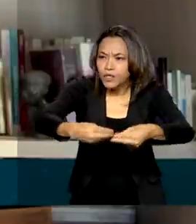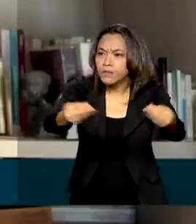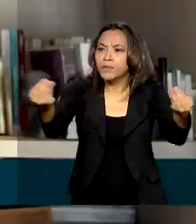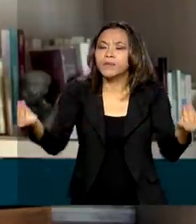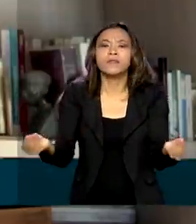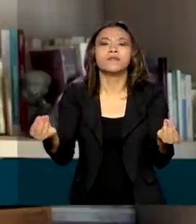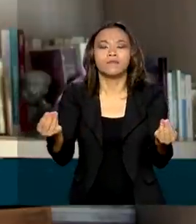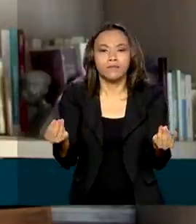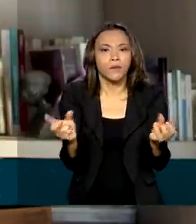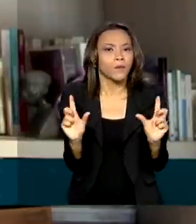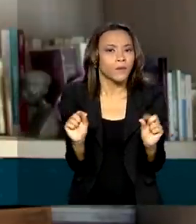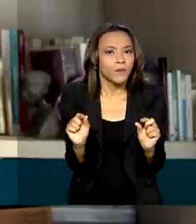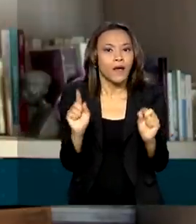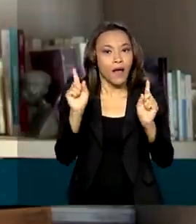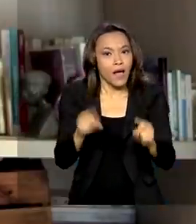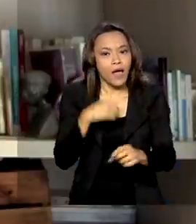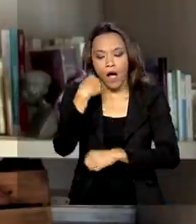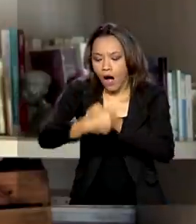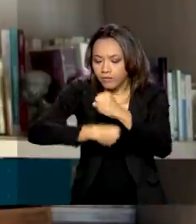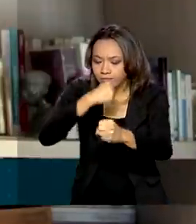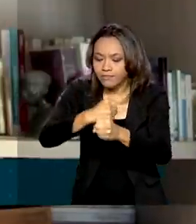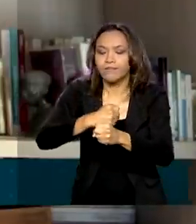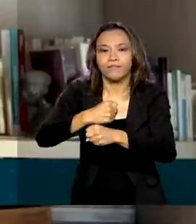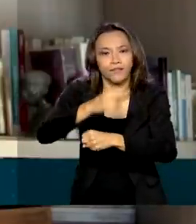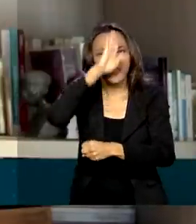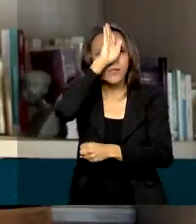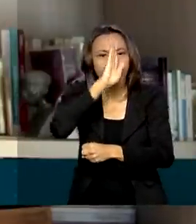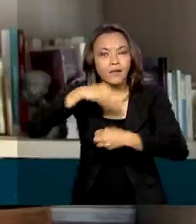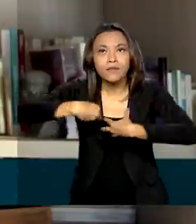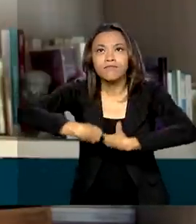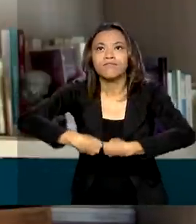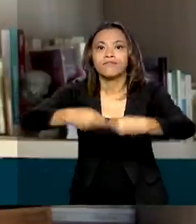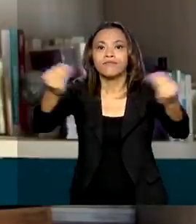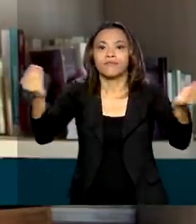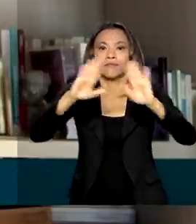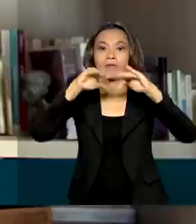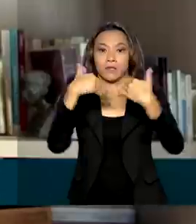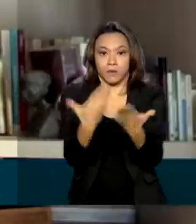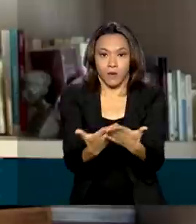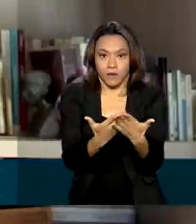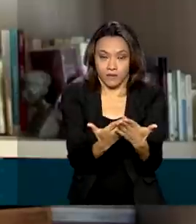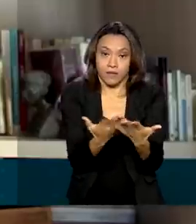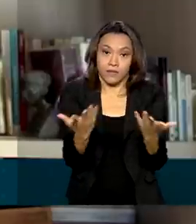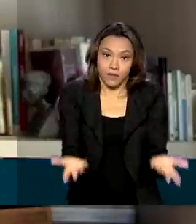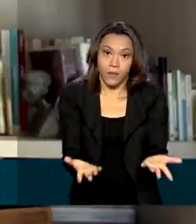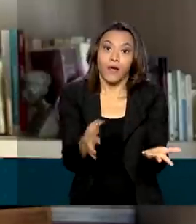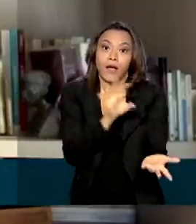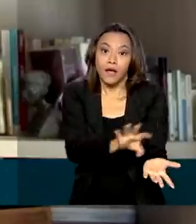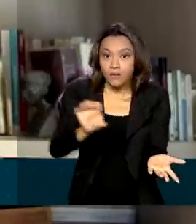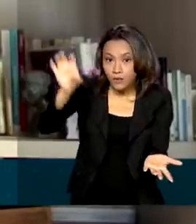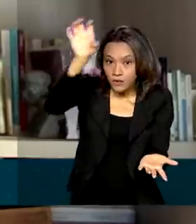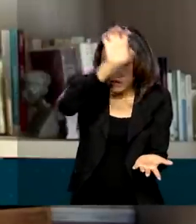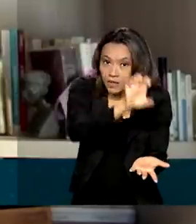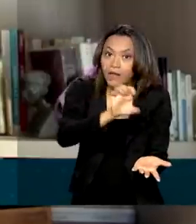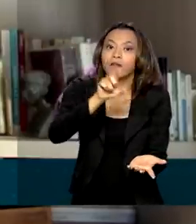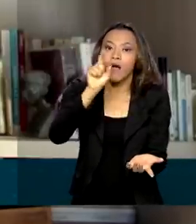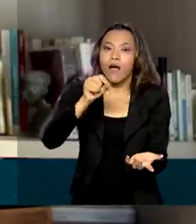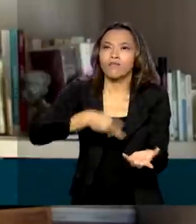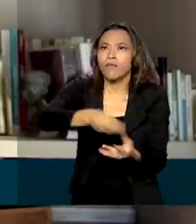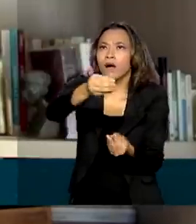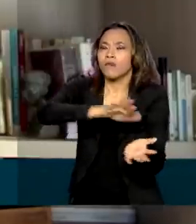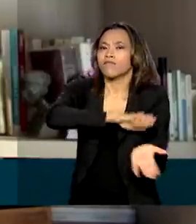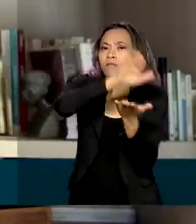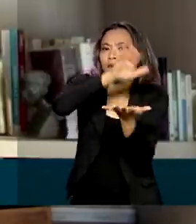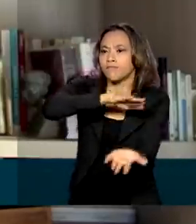Didático é entregue todo ano, de forma gratuita, às escolas. As unidades, por sua vez, devem repassar os